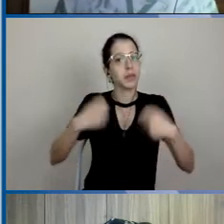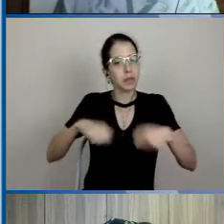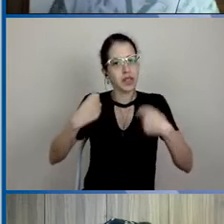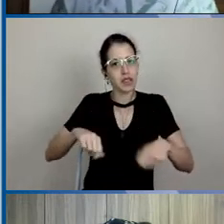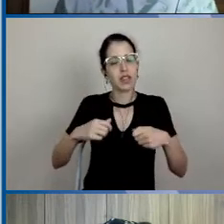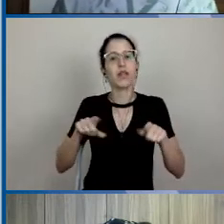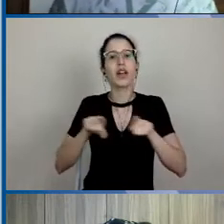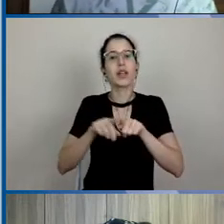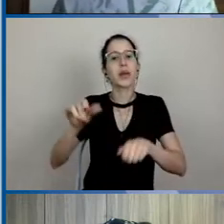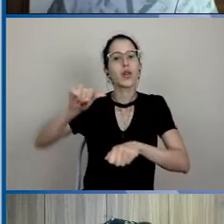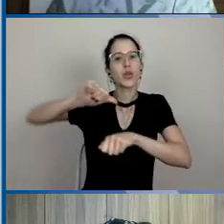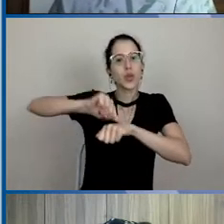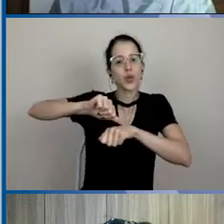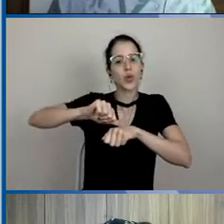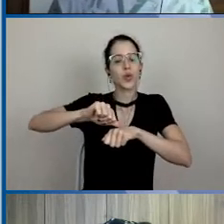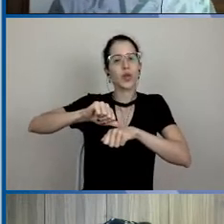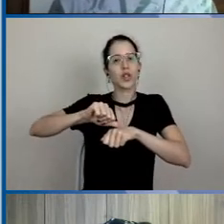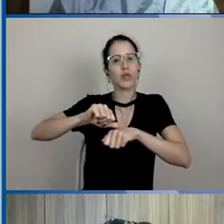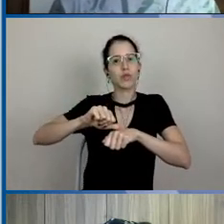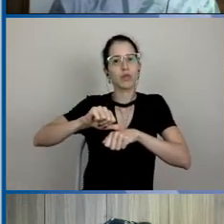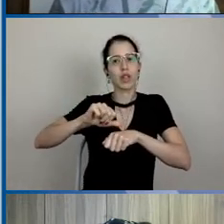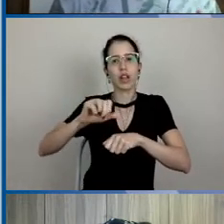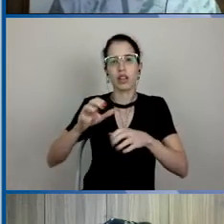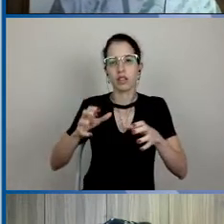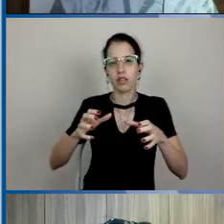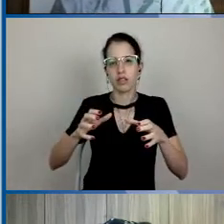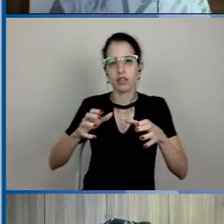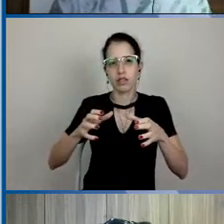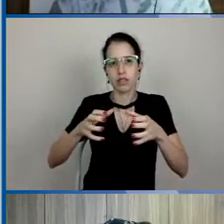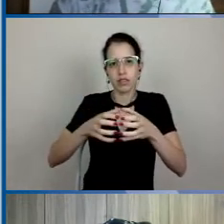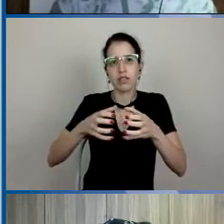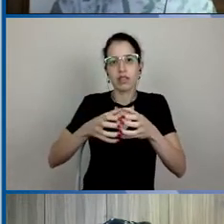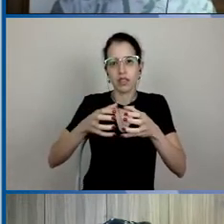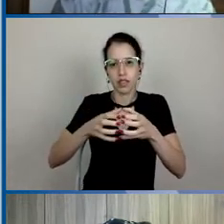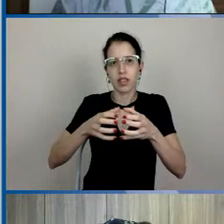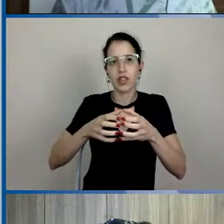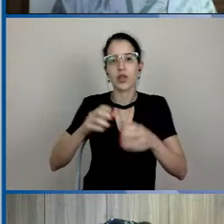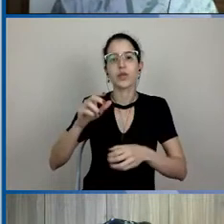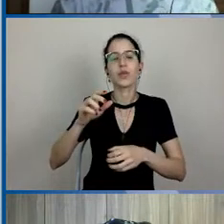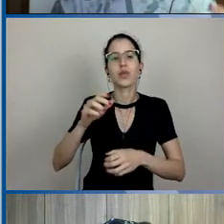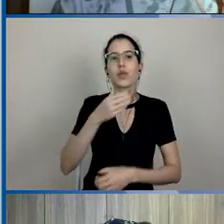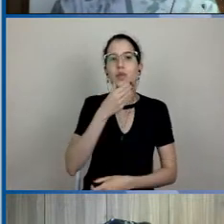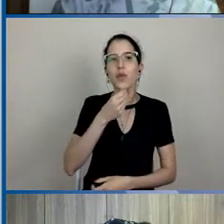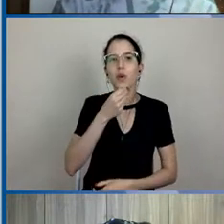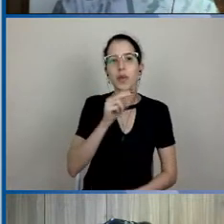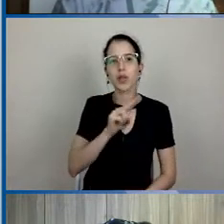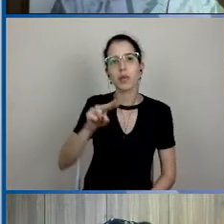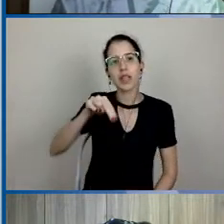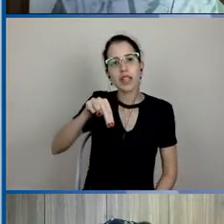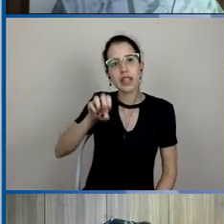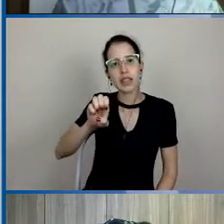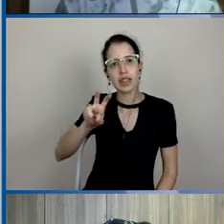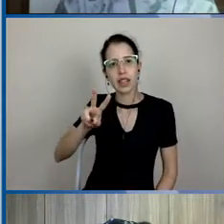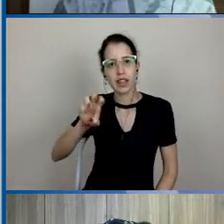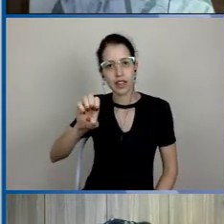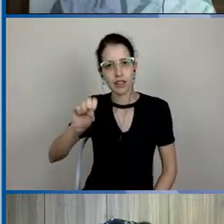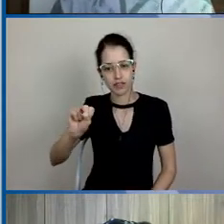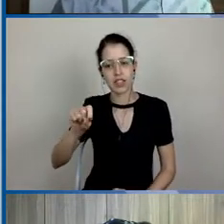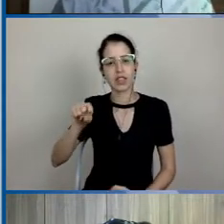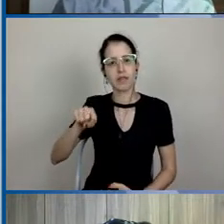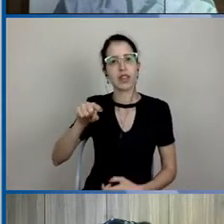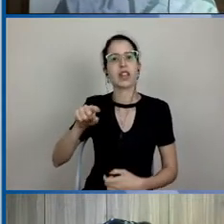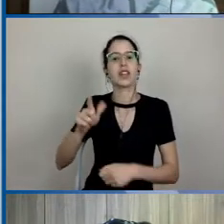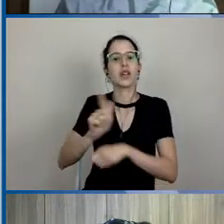núcleo executivo de vigilância epidemiológica o Neves da UFSCar é para fazer esse trabalho, né? Assistência Integral de Saúde, que nós vamos colaborar